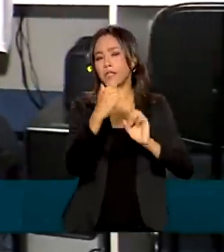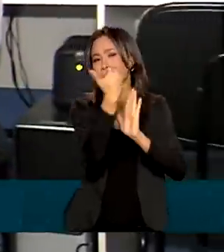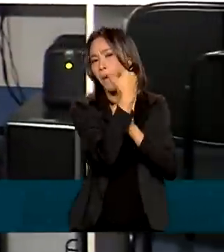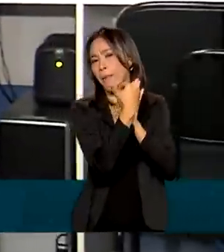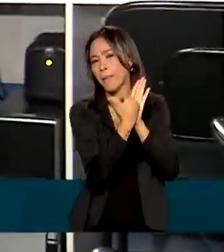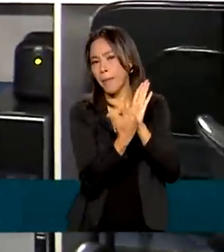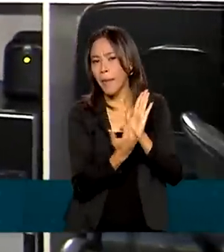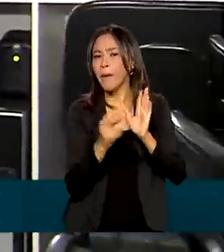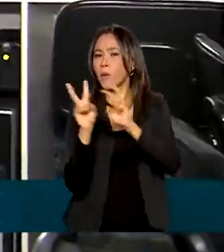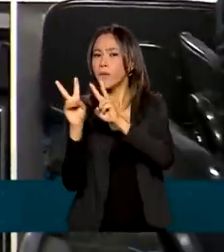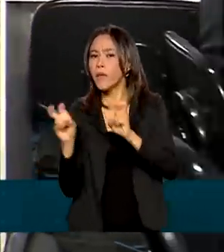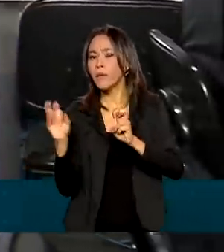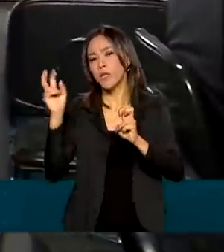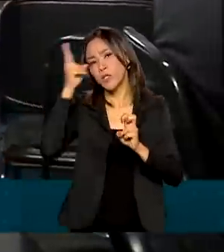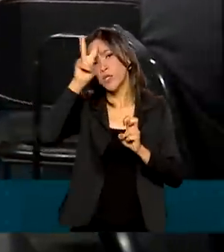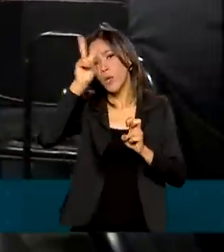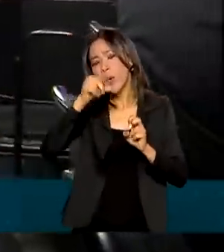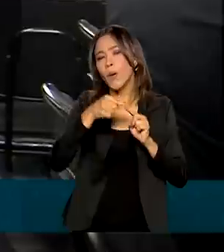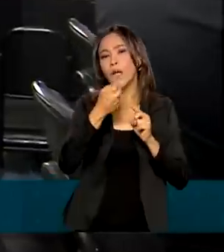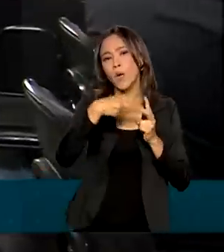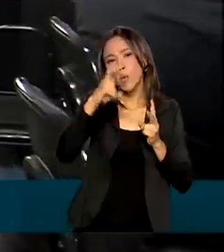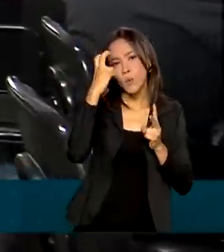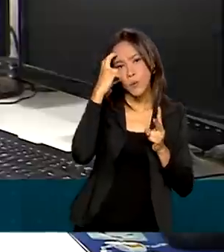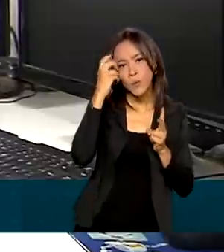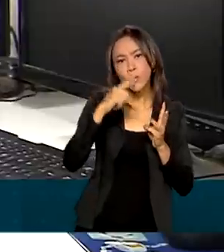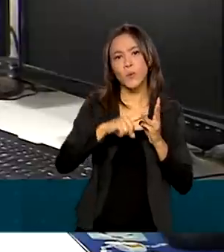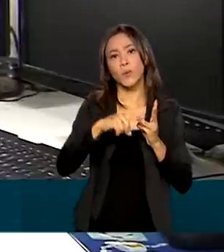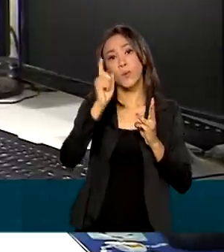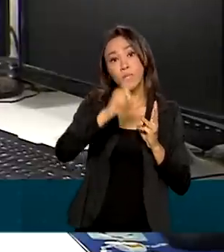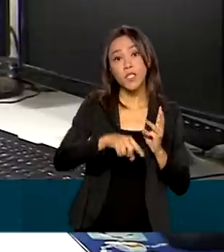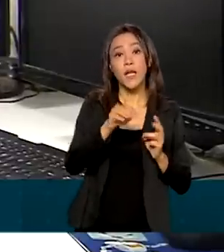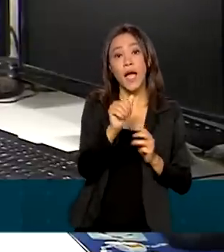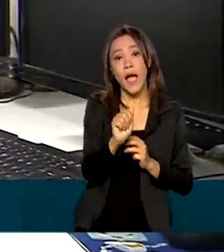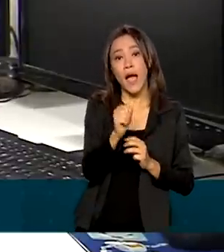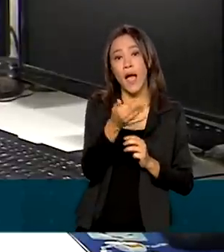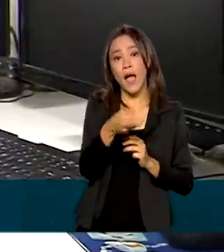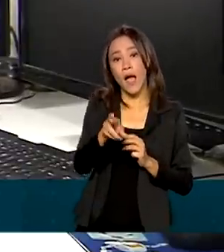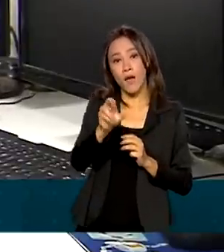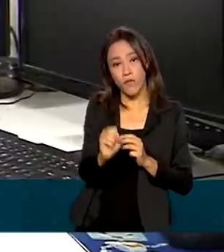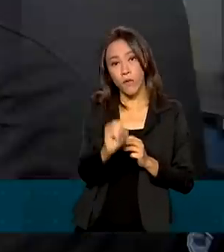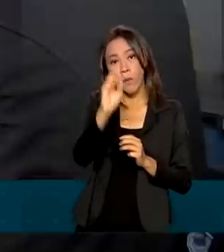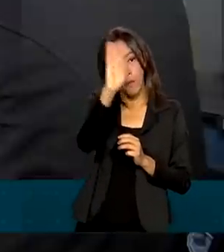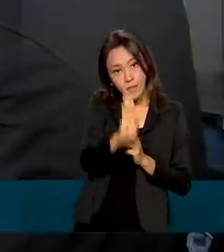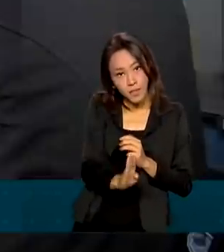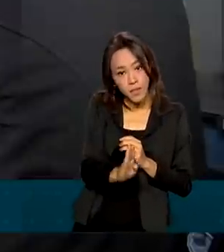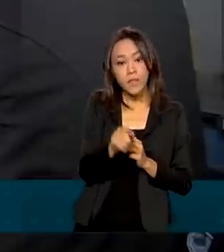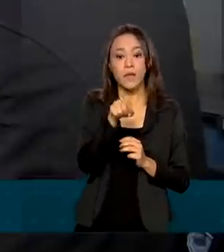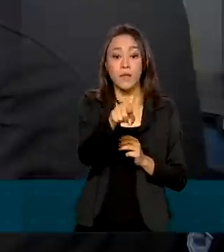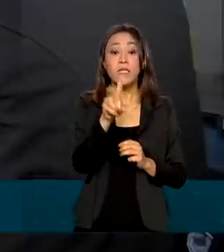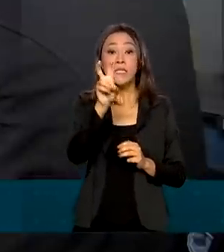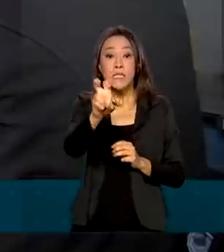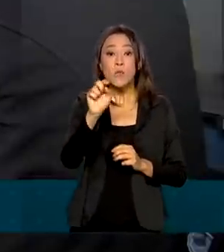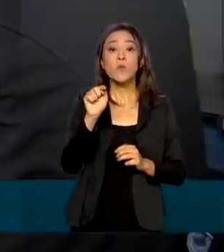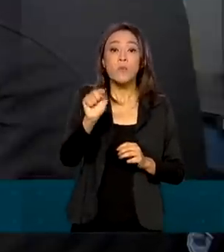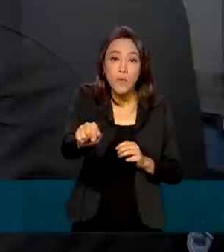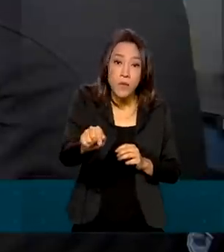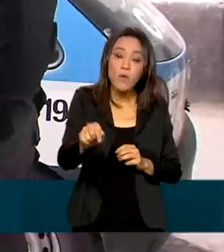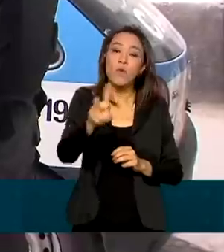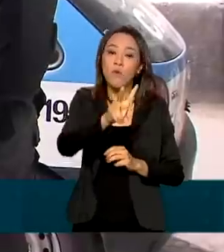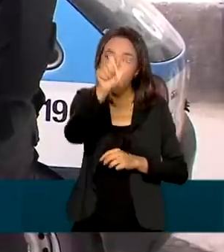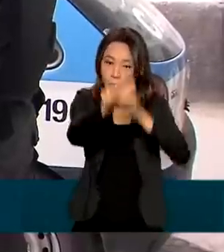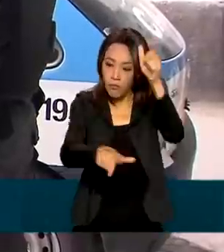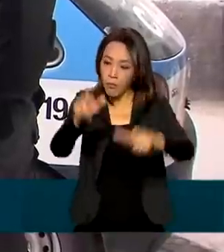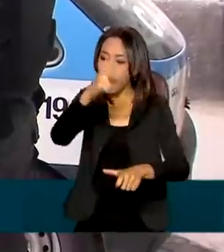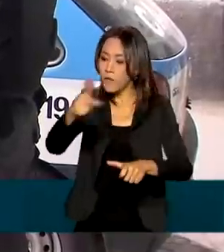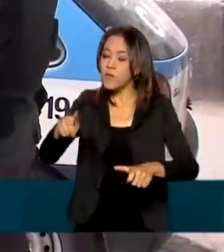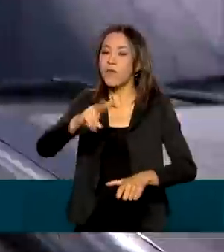História e Cultura Afro-Brasileira. Cinco mil professores serão capacitados no tema. Já